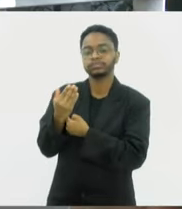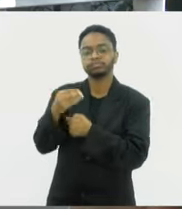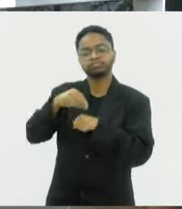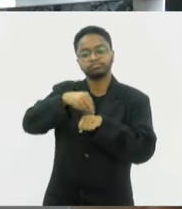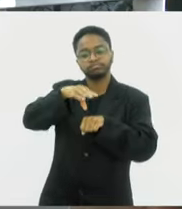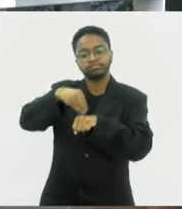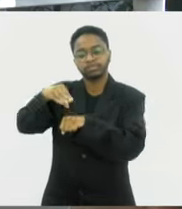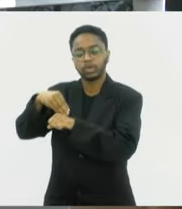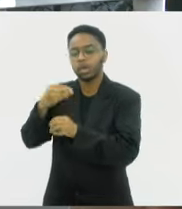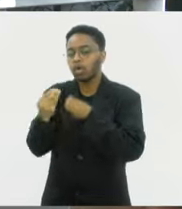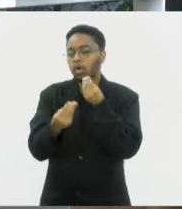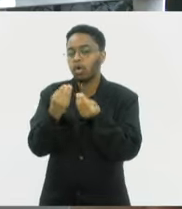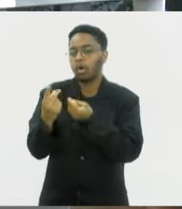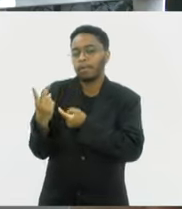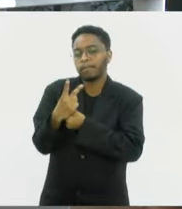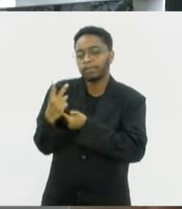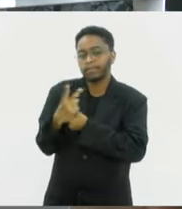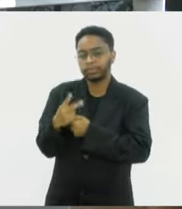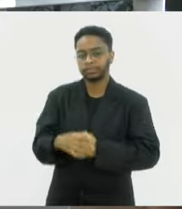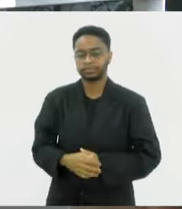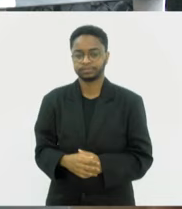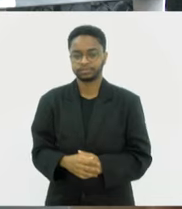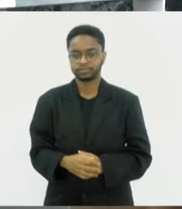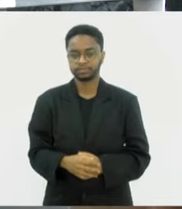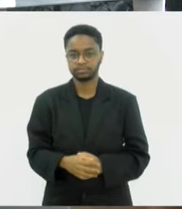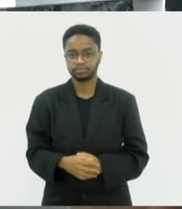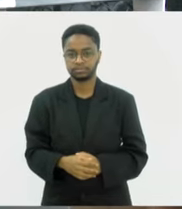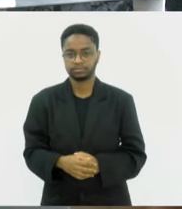dicas de como a gente pode se prevenir. Paulo Vitor?